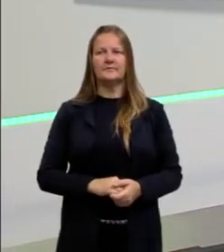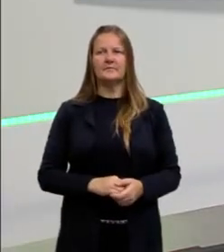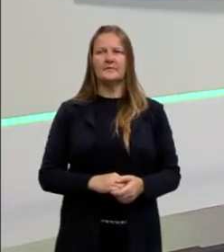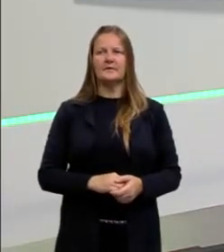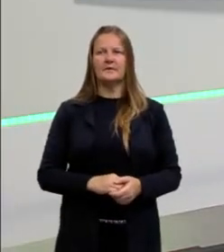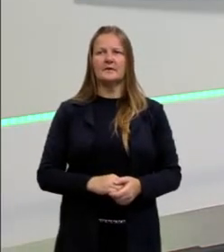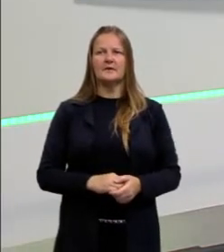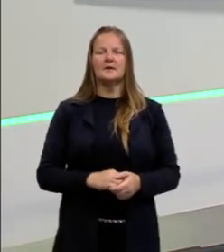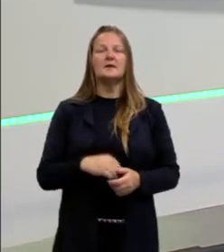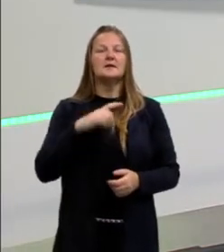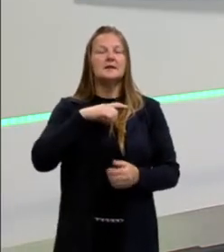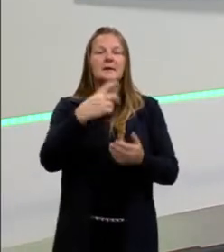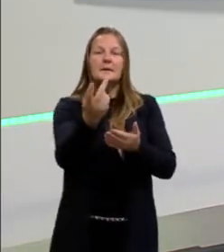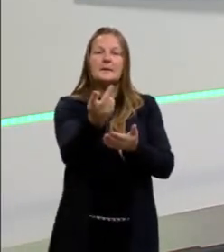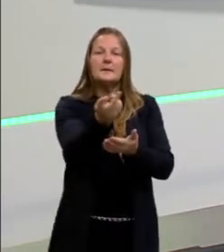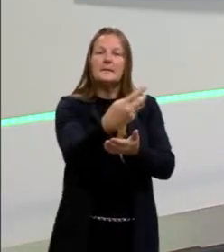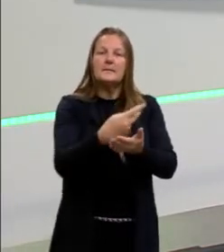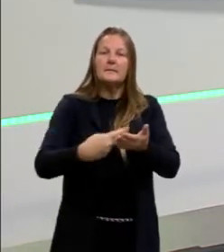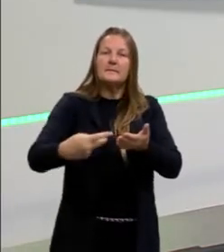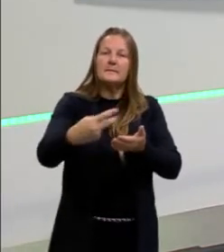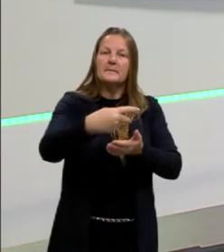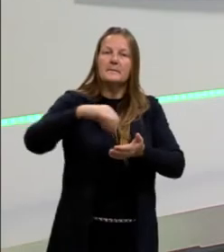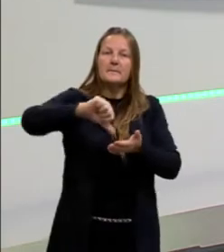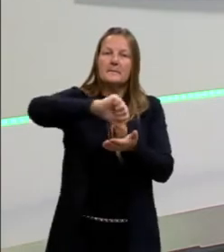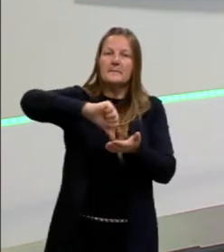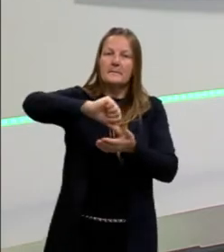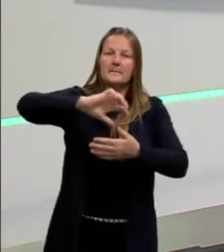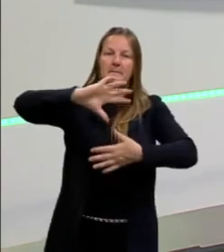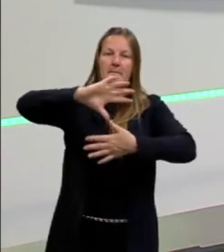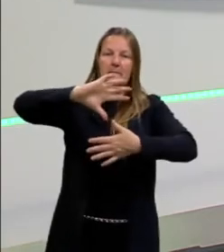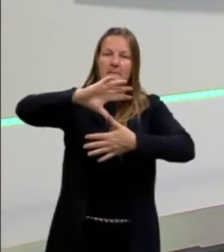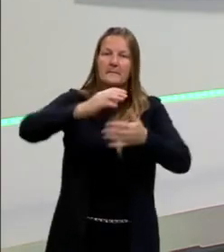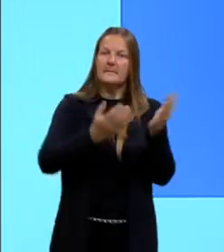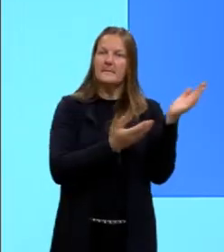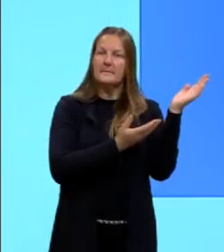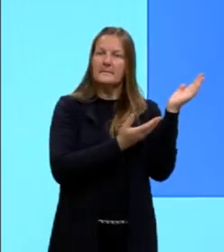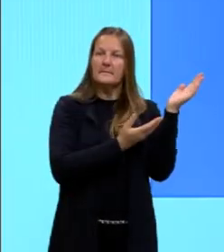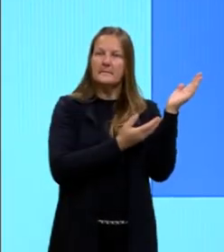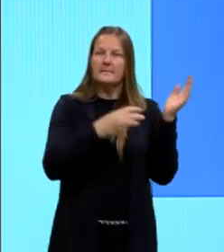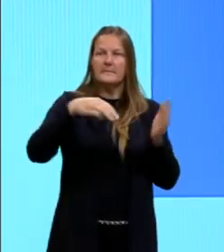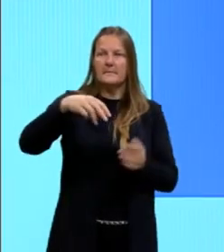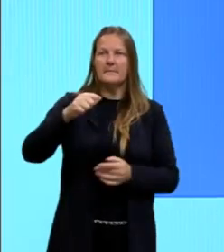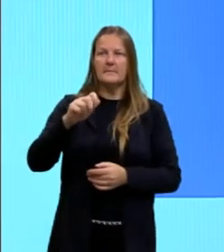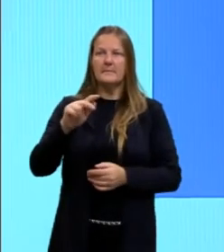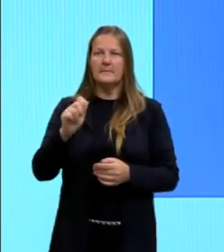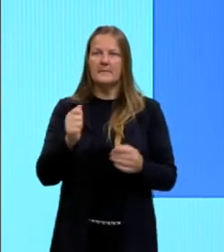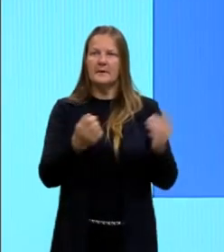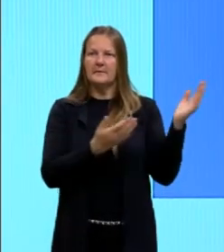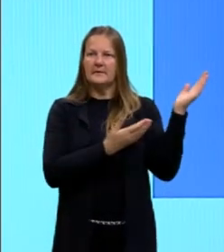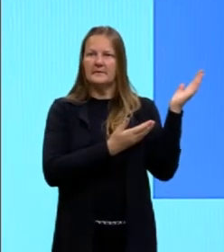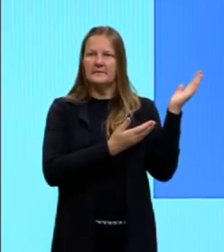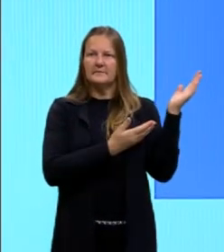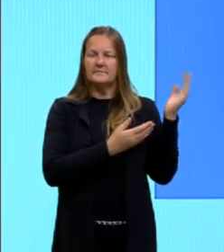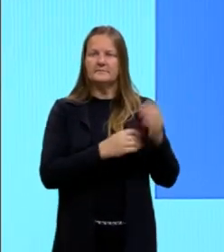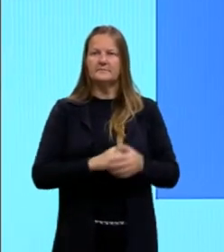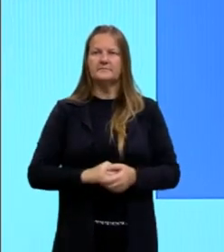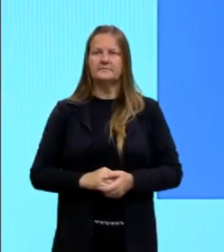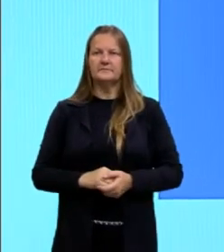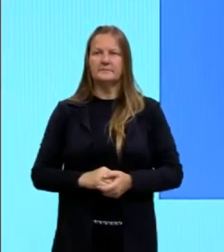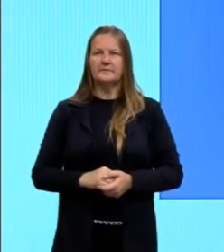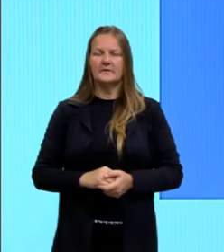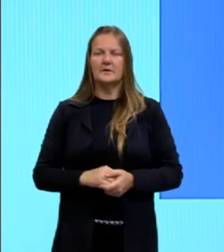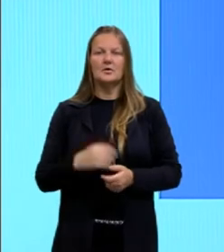vocês o mapa, né, sobre essa, esses países aí, esses dois países que estão dominando aí na